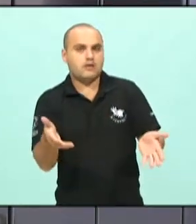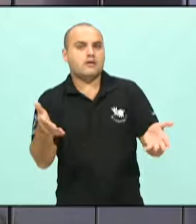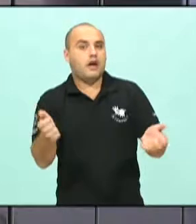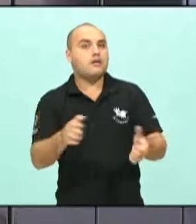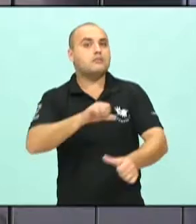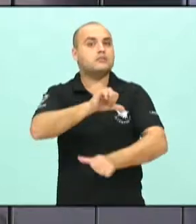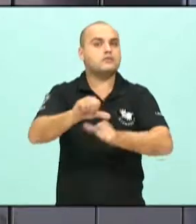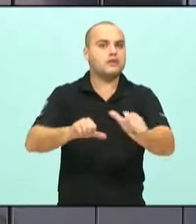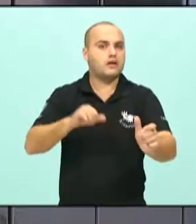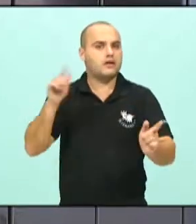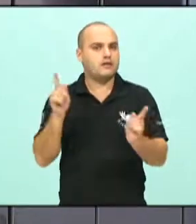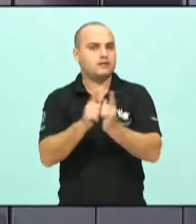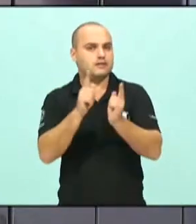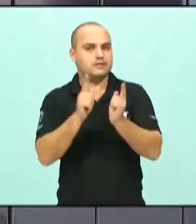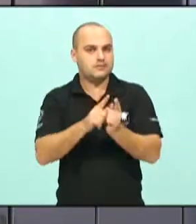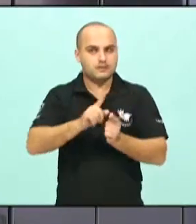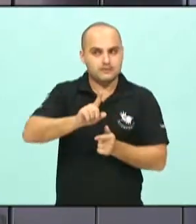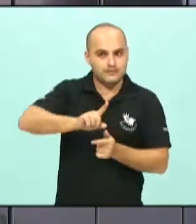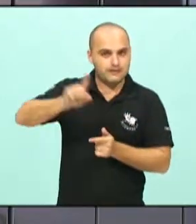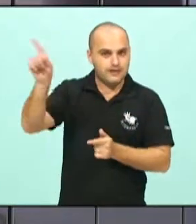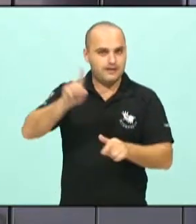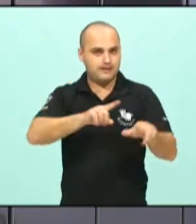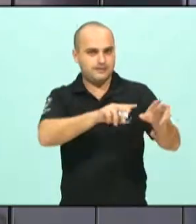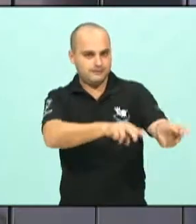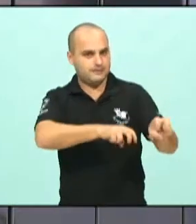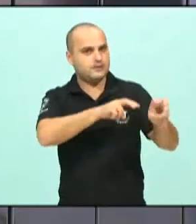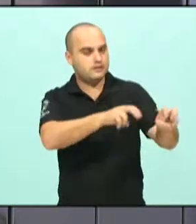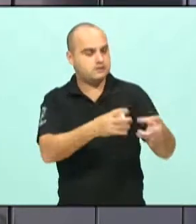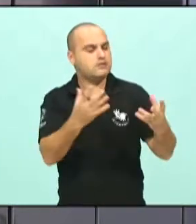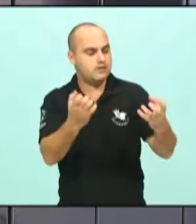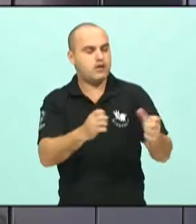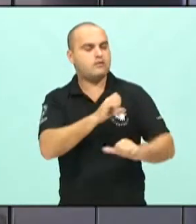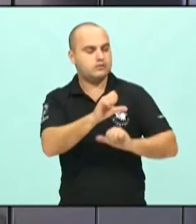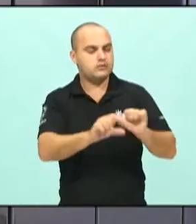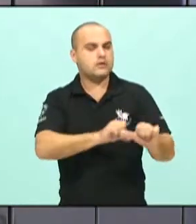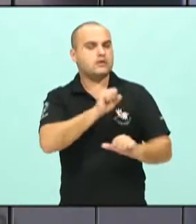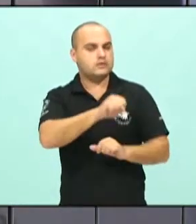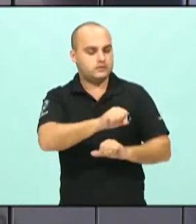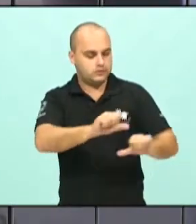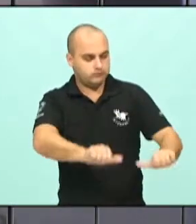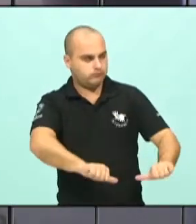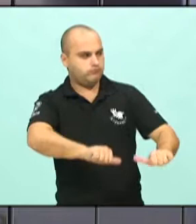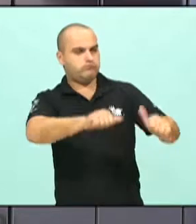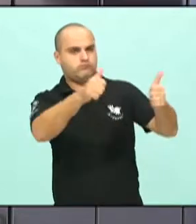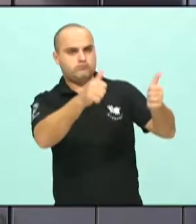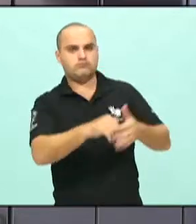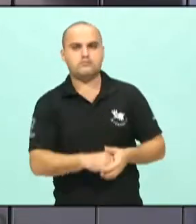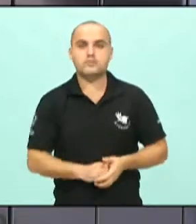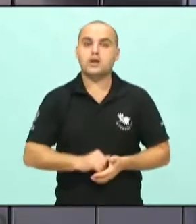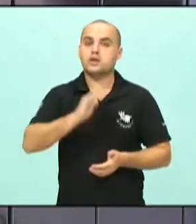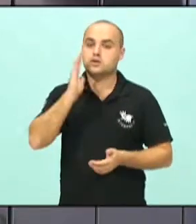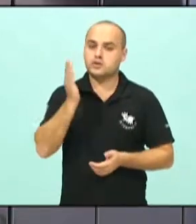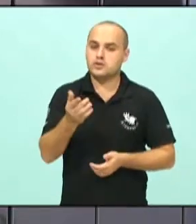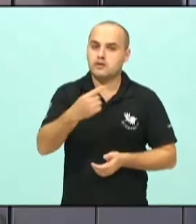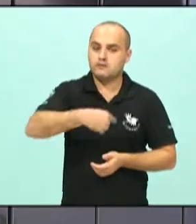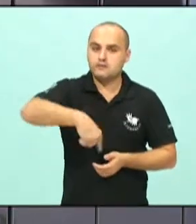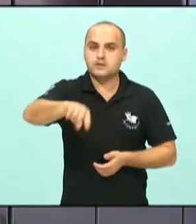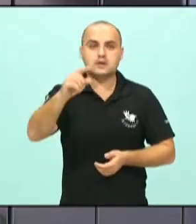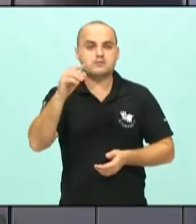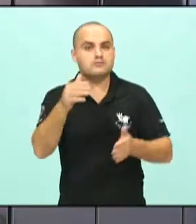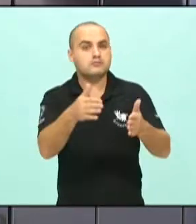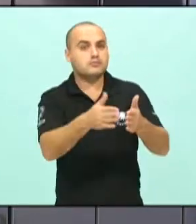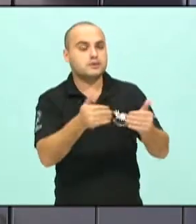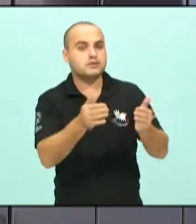o atendimento ali da unidade básica de saúde da Fazenda. Também já fiz um pedido, através de uma